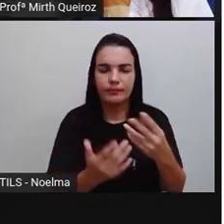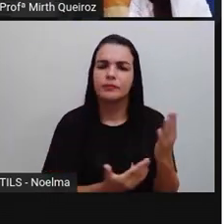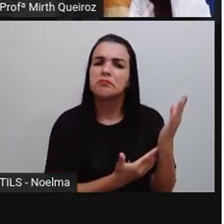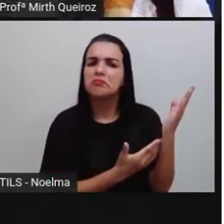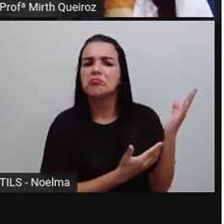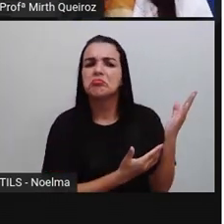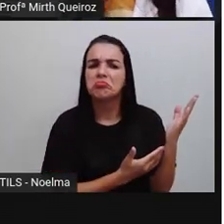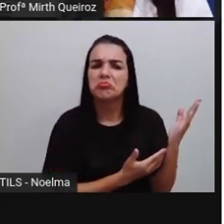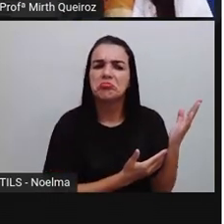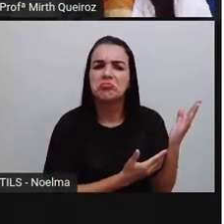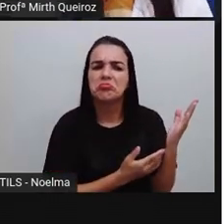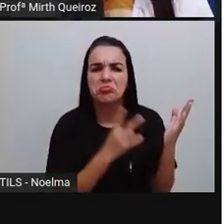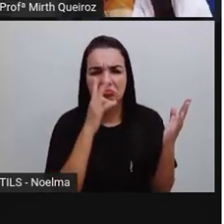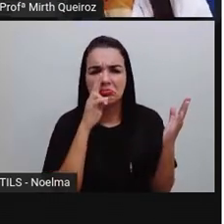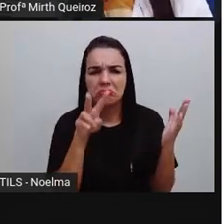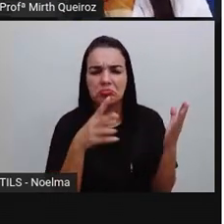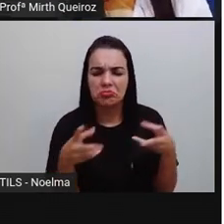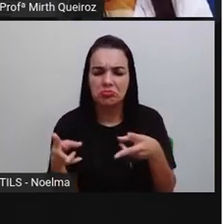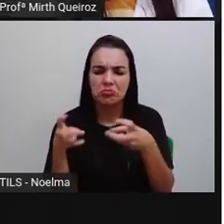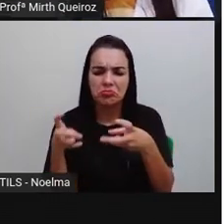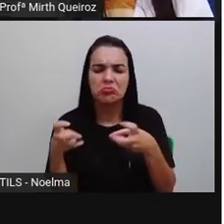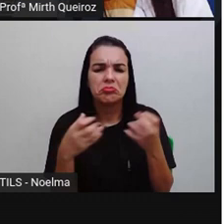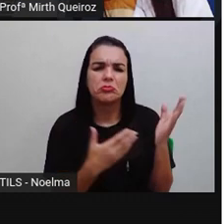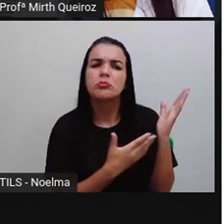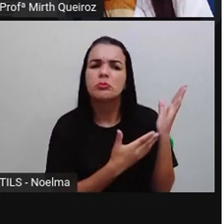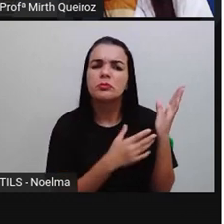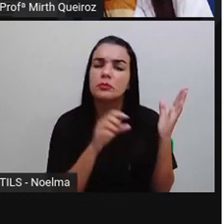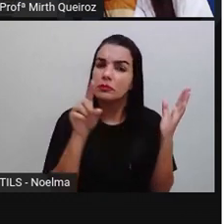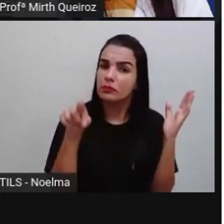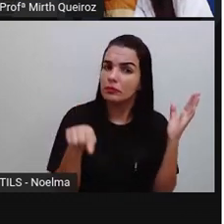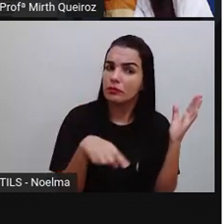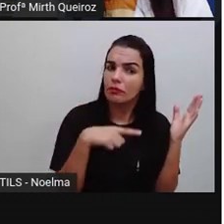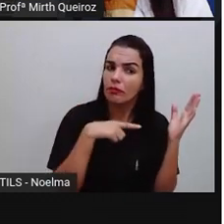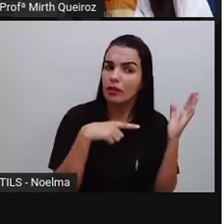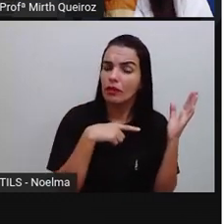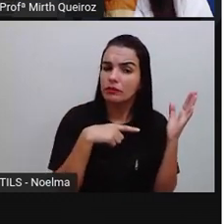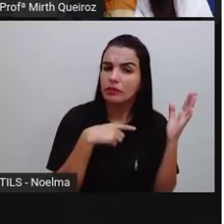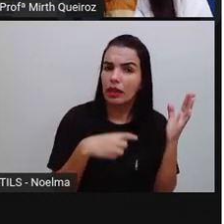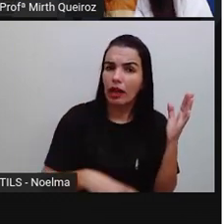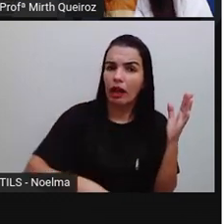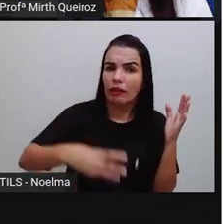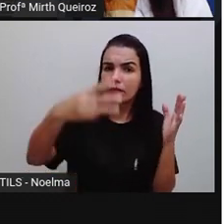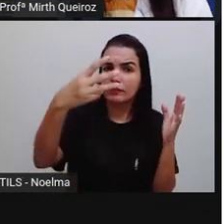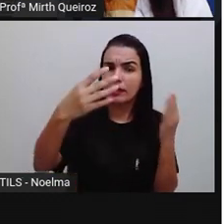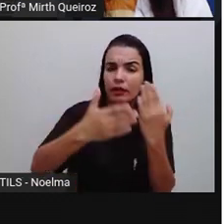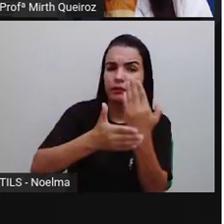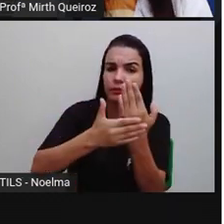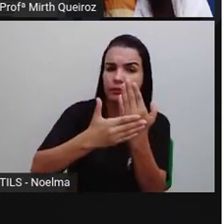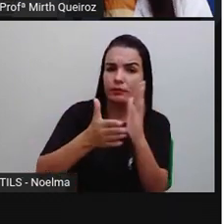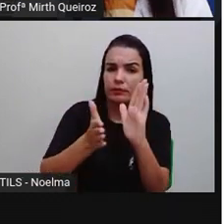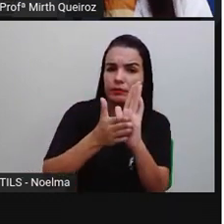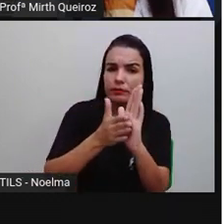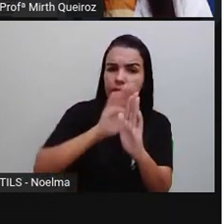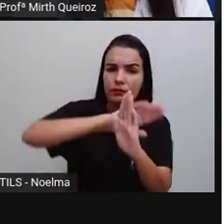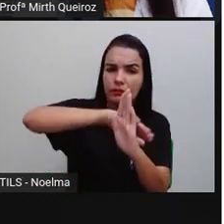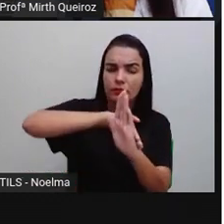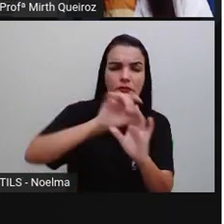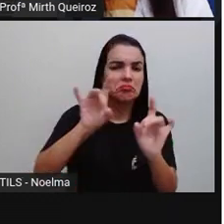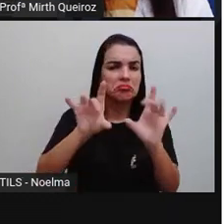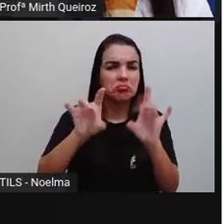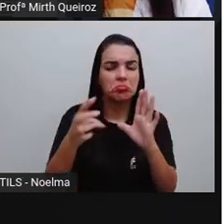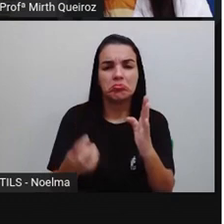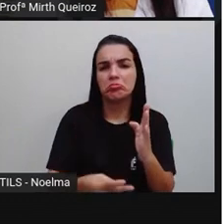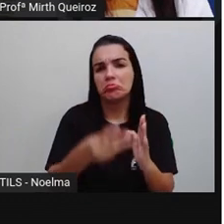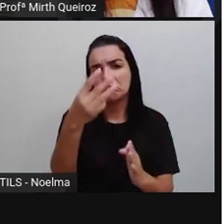E essa figura? Observe aí essa figura. Essa figura, ela apresenta três lados, somente três lados.